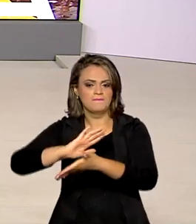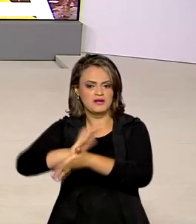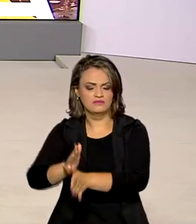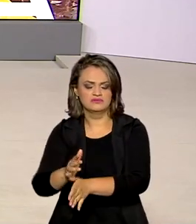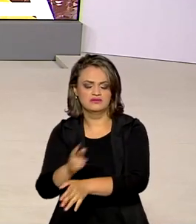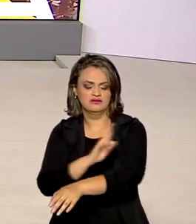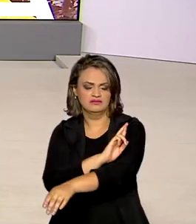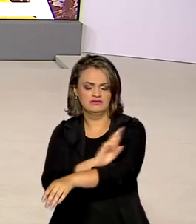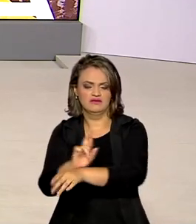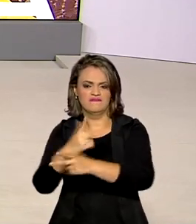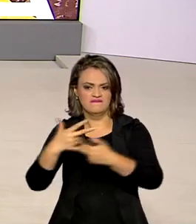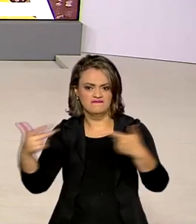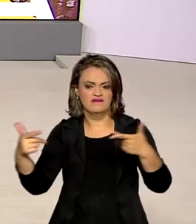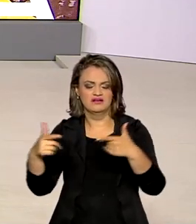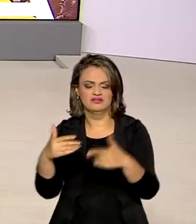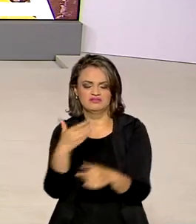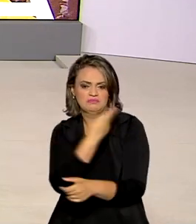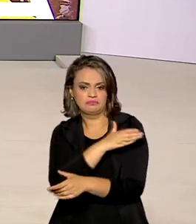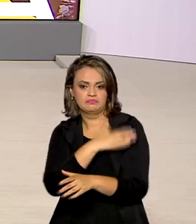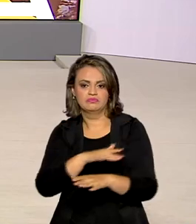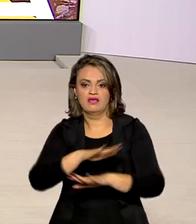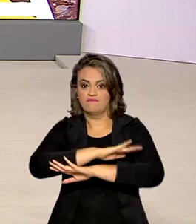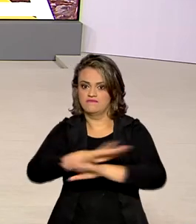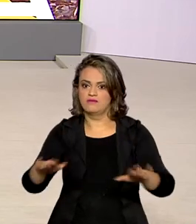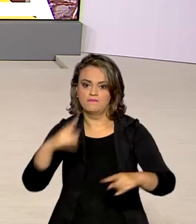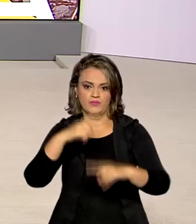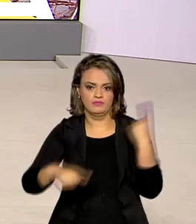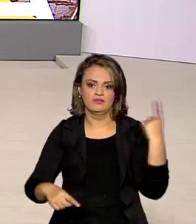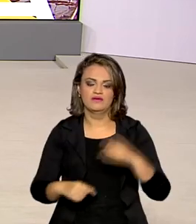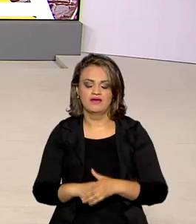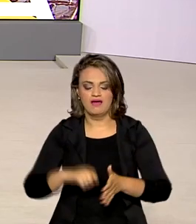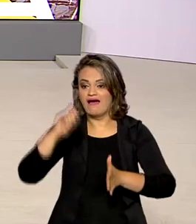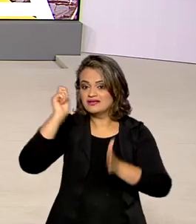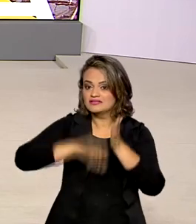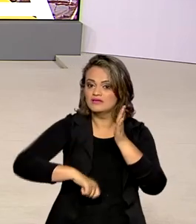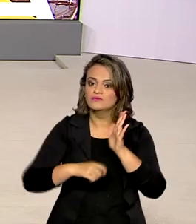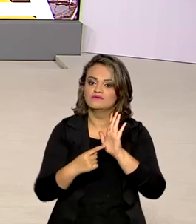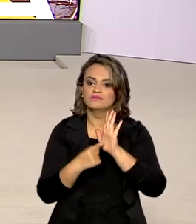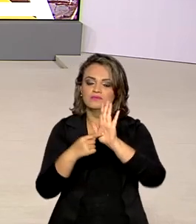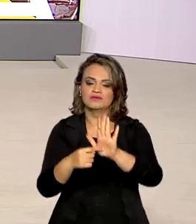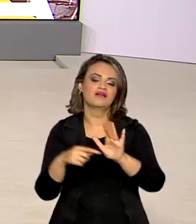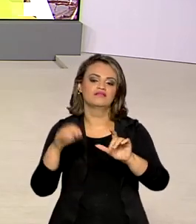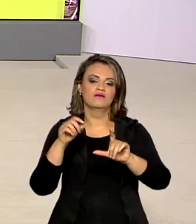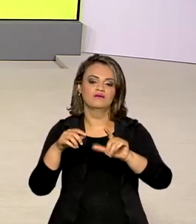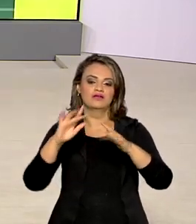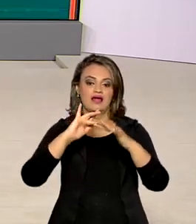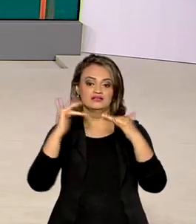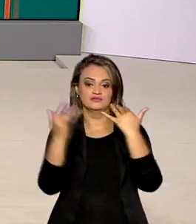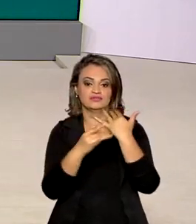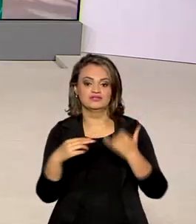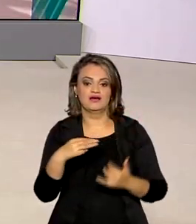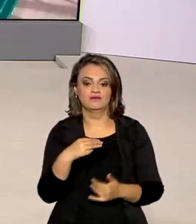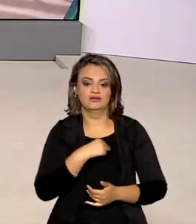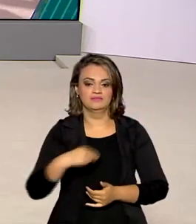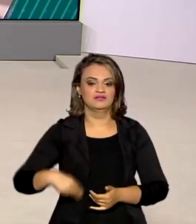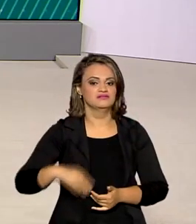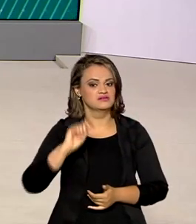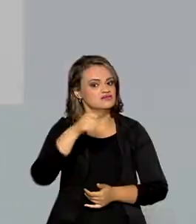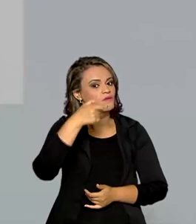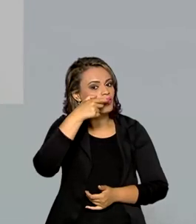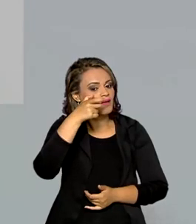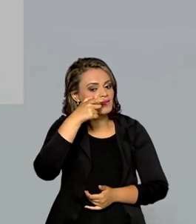e formas correlatas de intolerância. O momento da assinatura foi publicado nas redes sociais da ministra Damaris Alves.